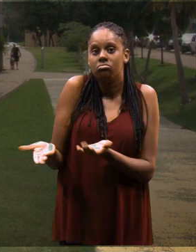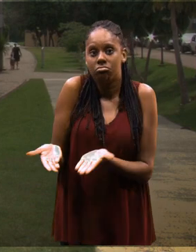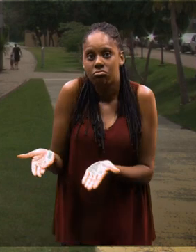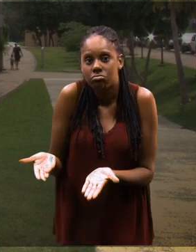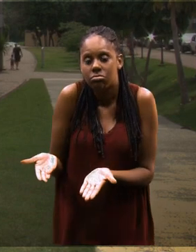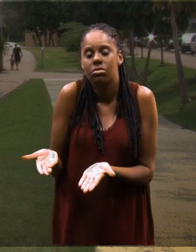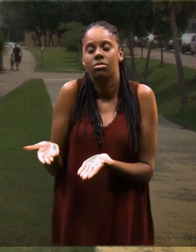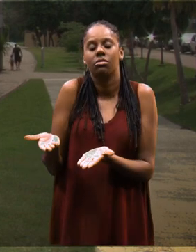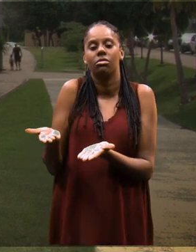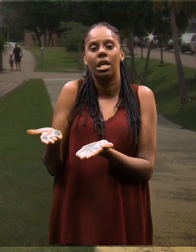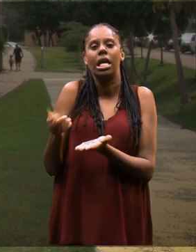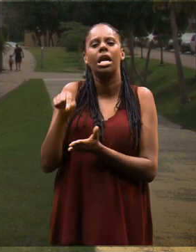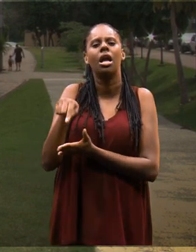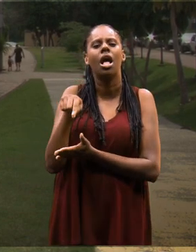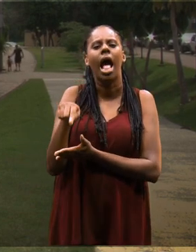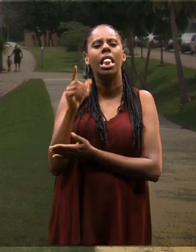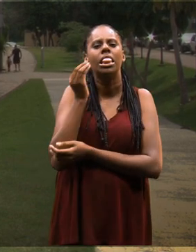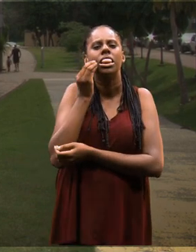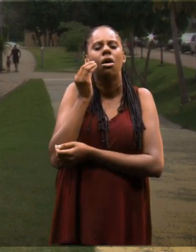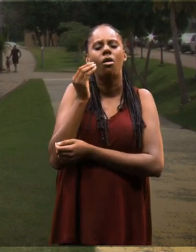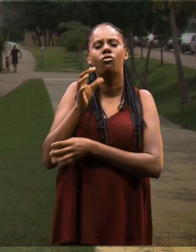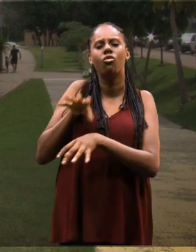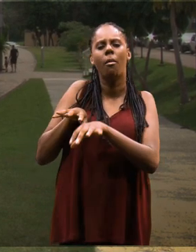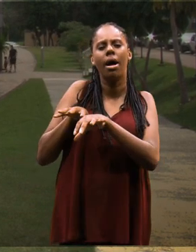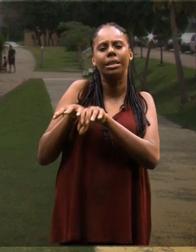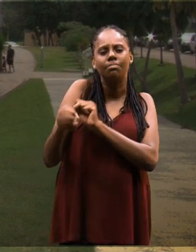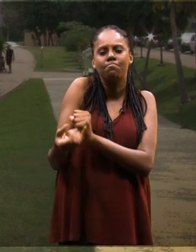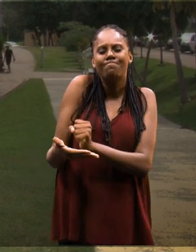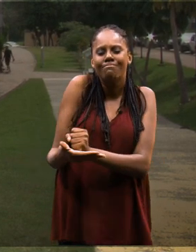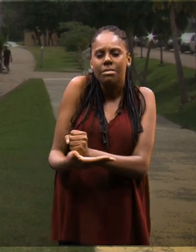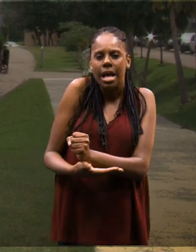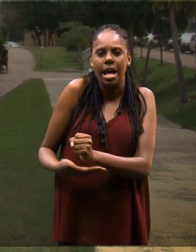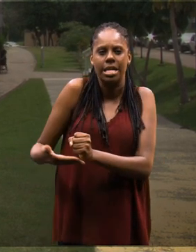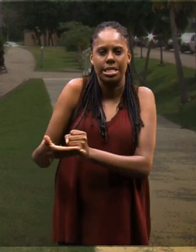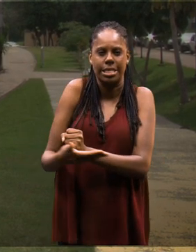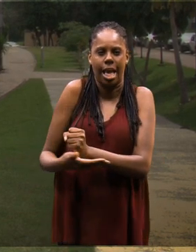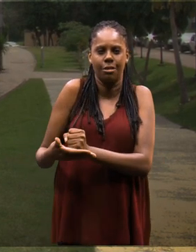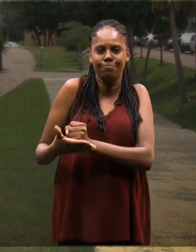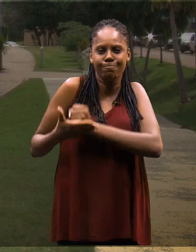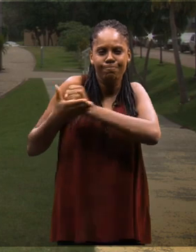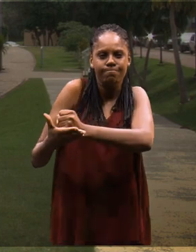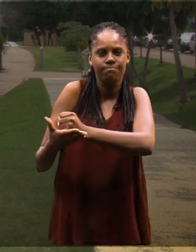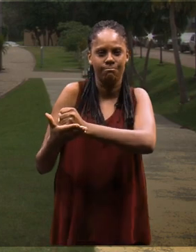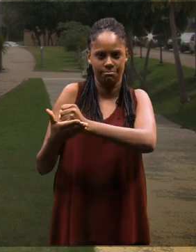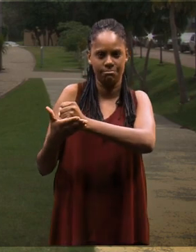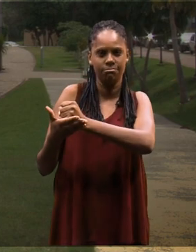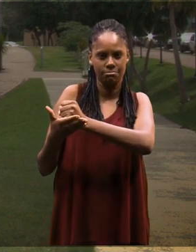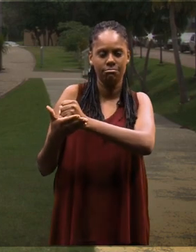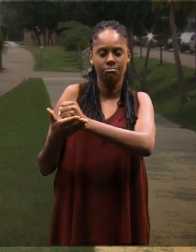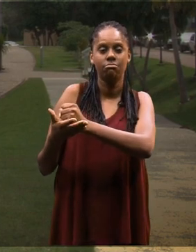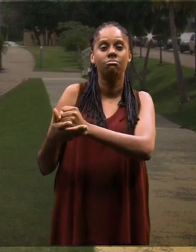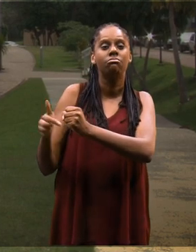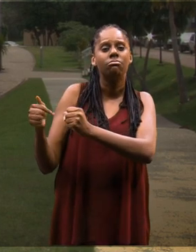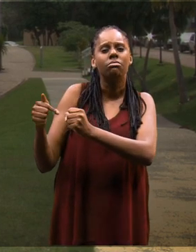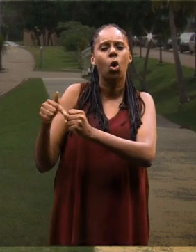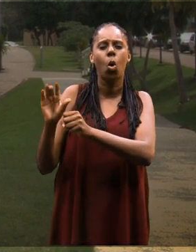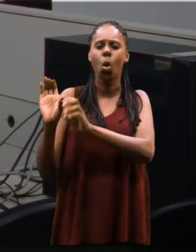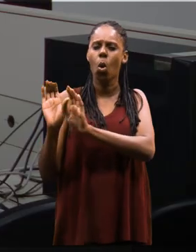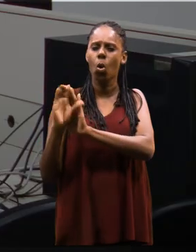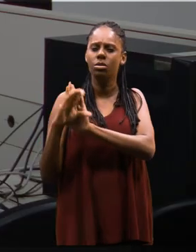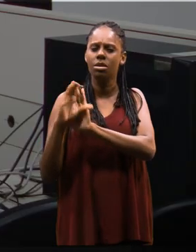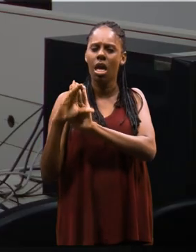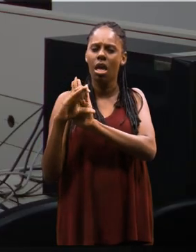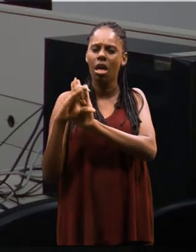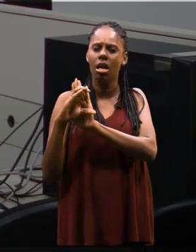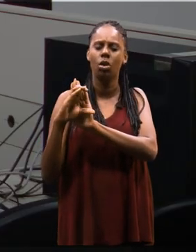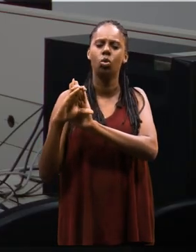moderno, onde ele procura dar uma formação básica bastante sólida, com todos